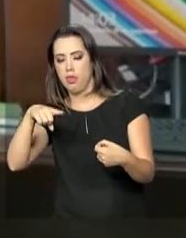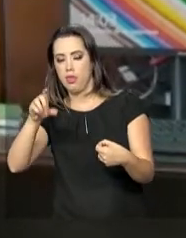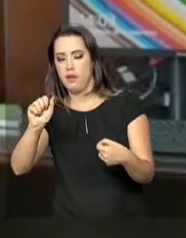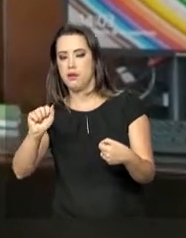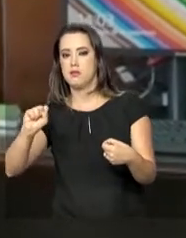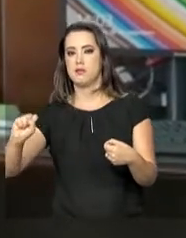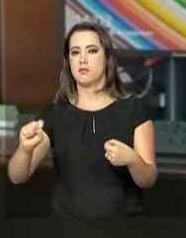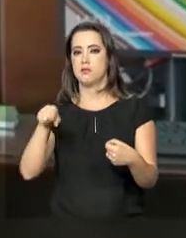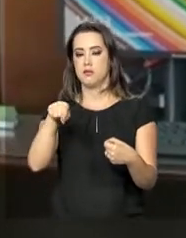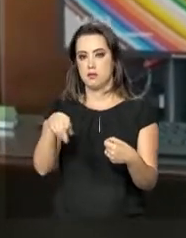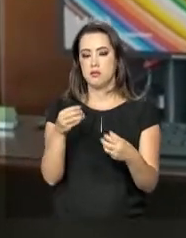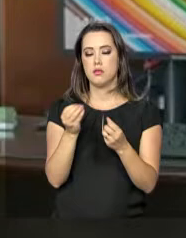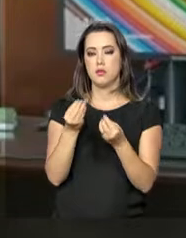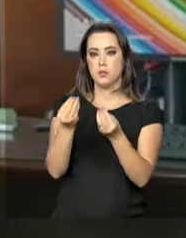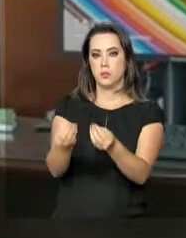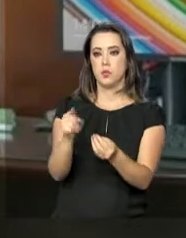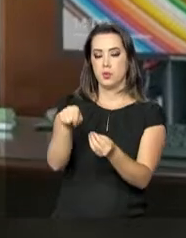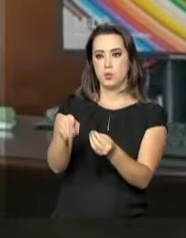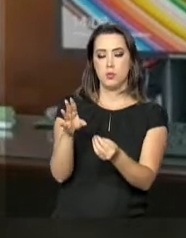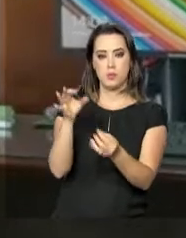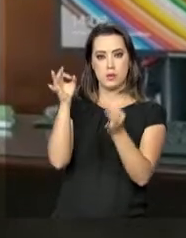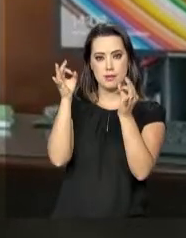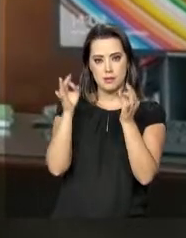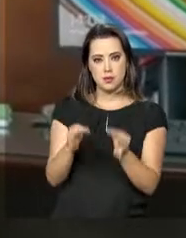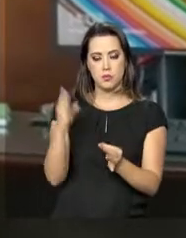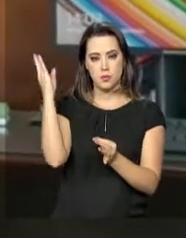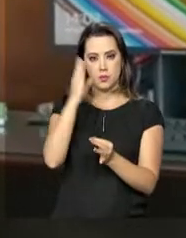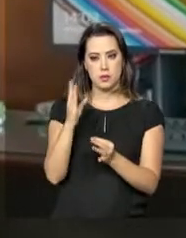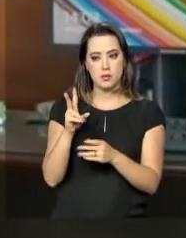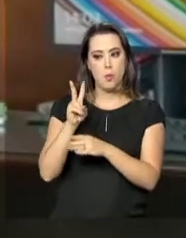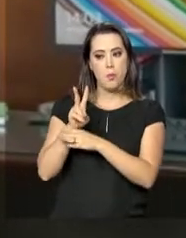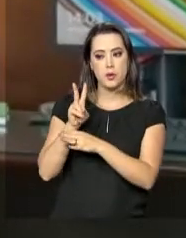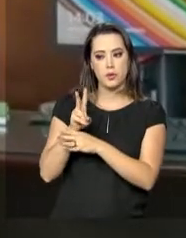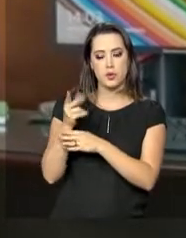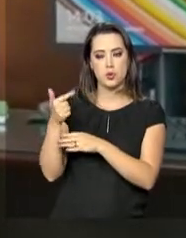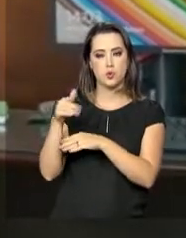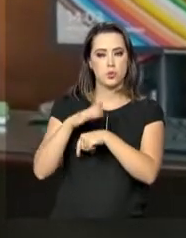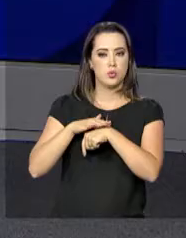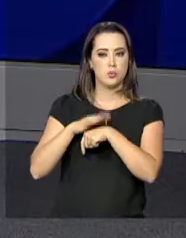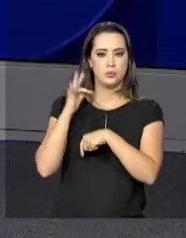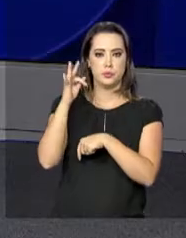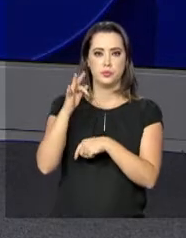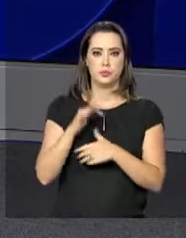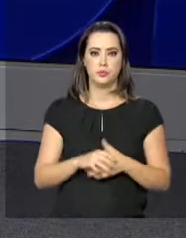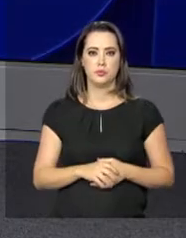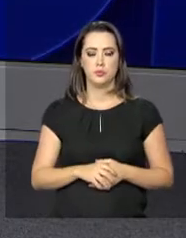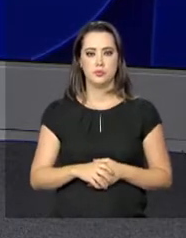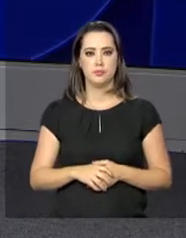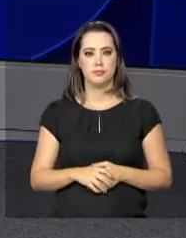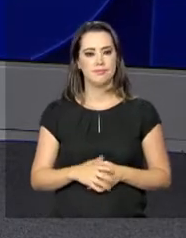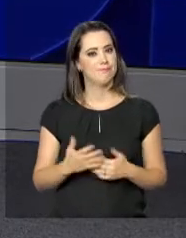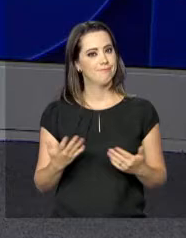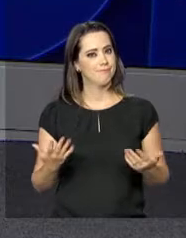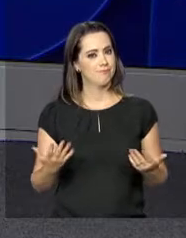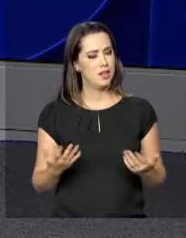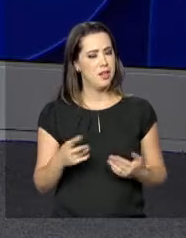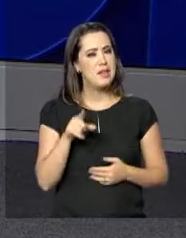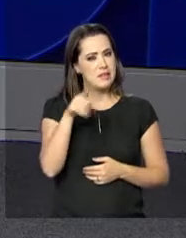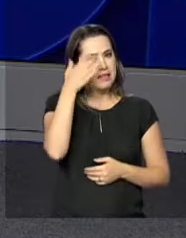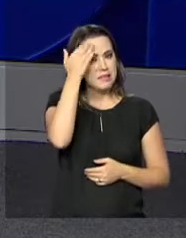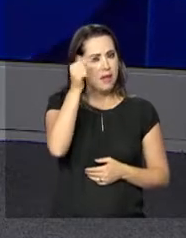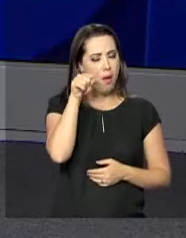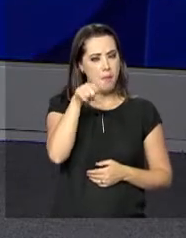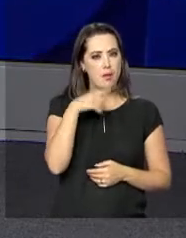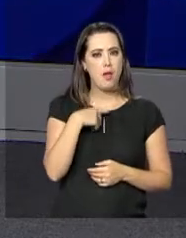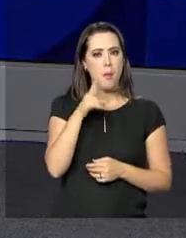tipo, que dá toda a garantia para o Brasil não ter essa doença no futuro. Já pensou em acompanhar